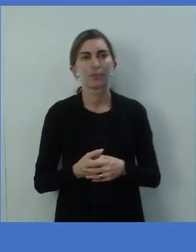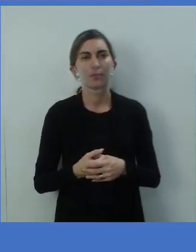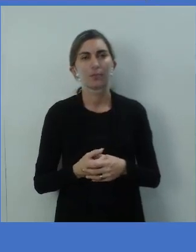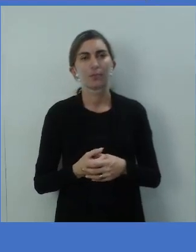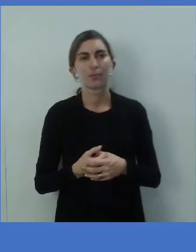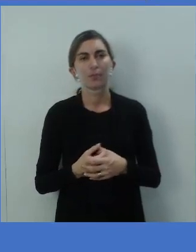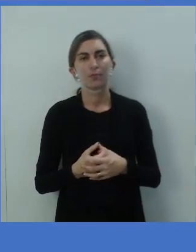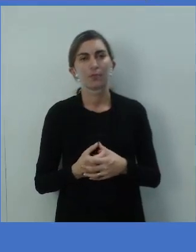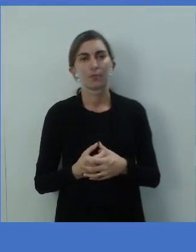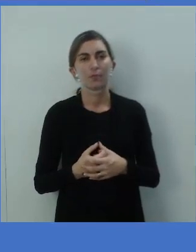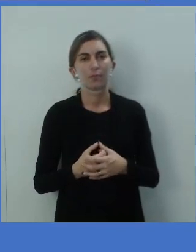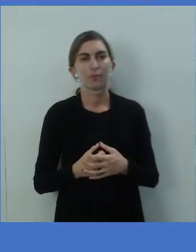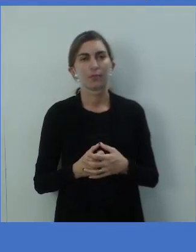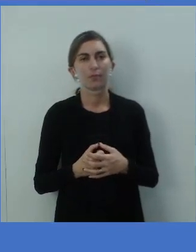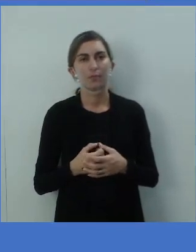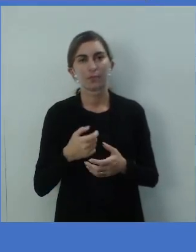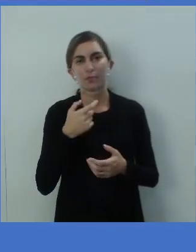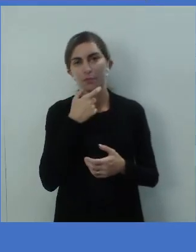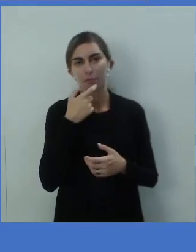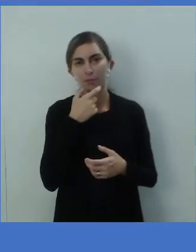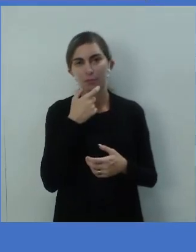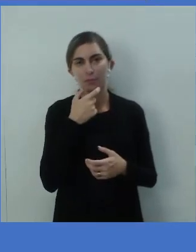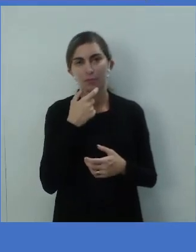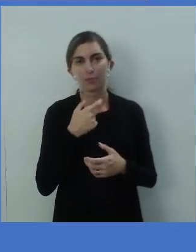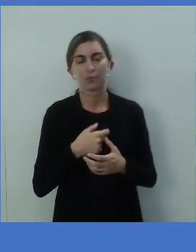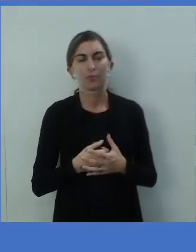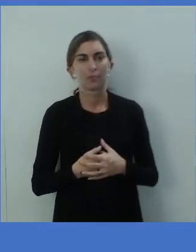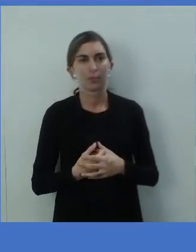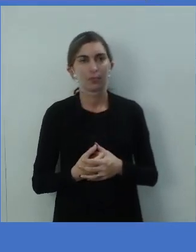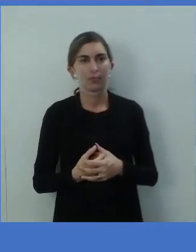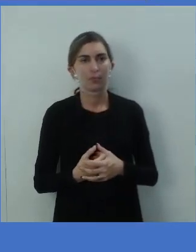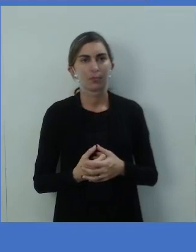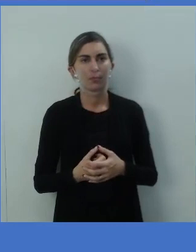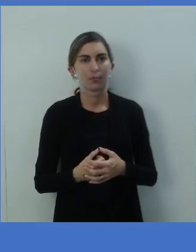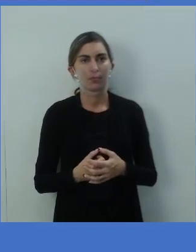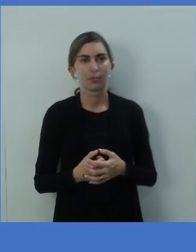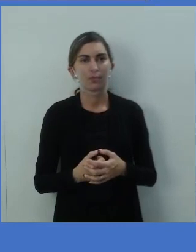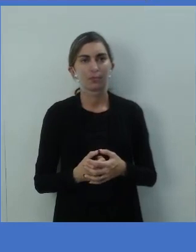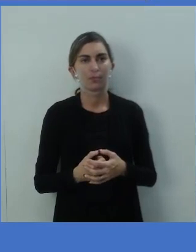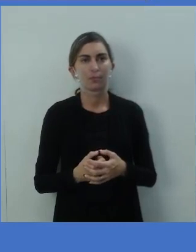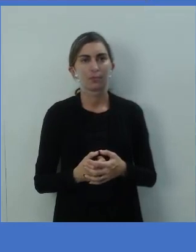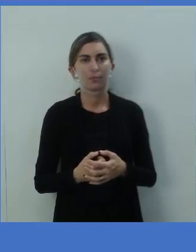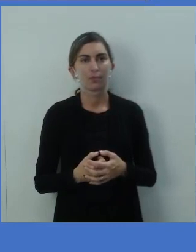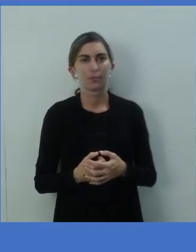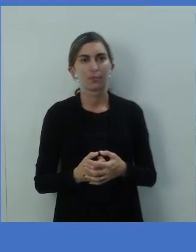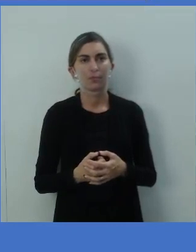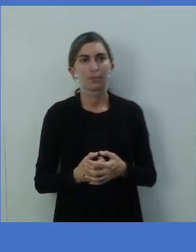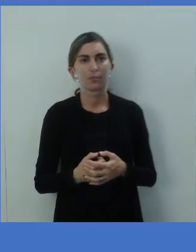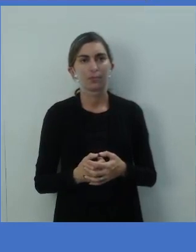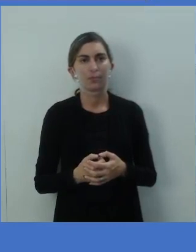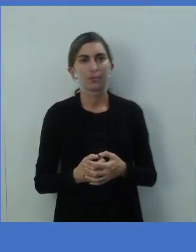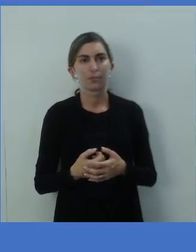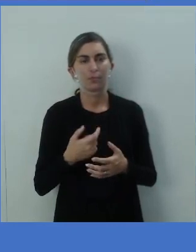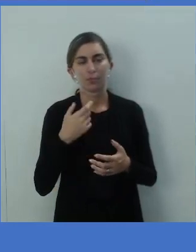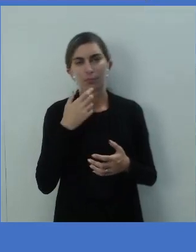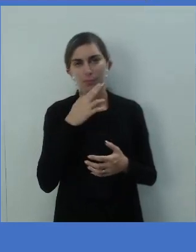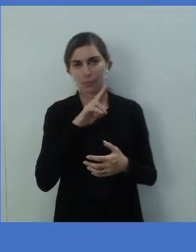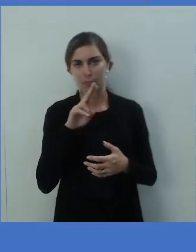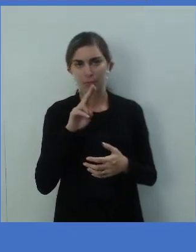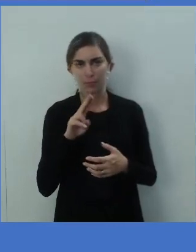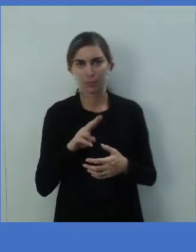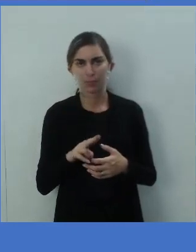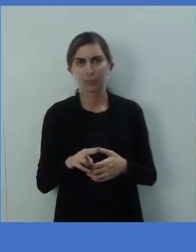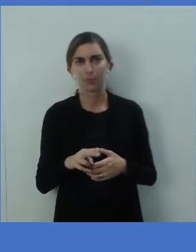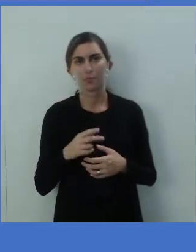Japanese, Japanese, Italian, Italian e Portuguese. Portuguese in 30s, quando tinha